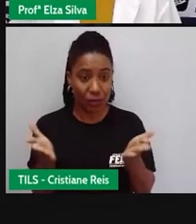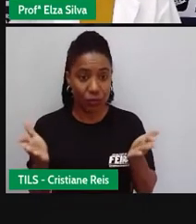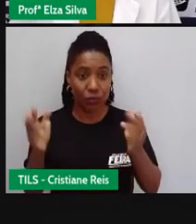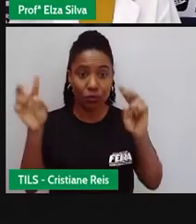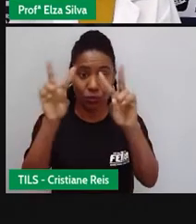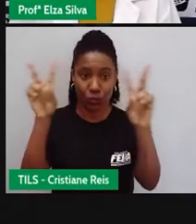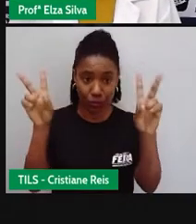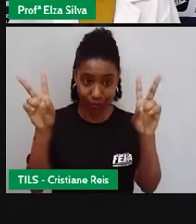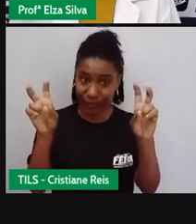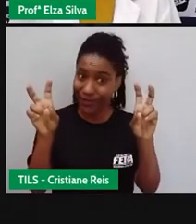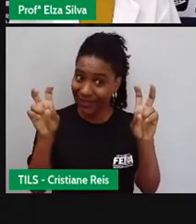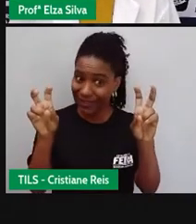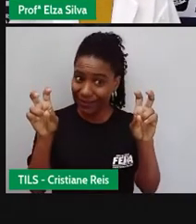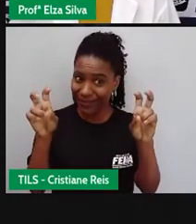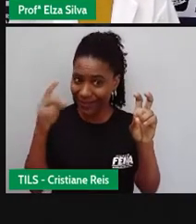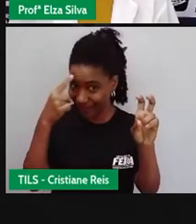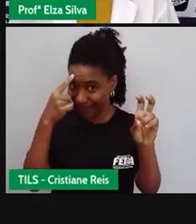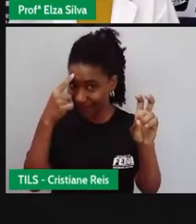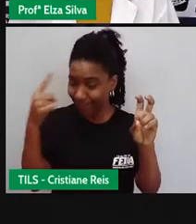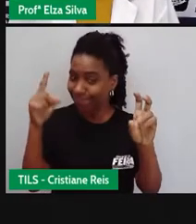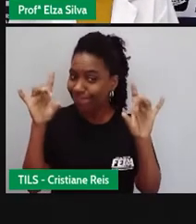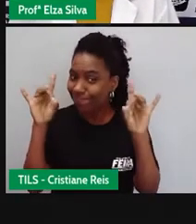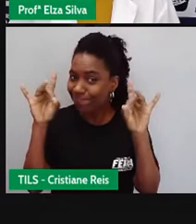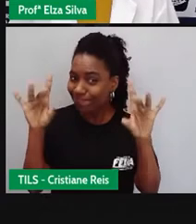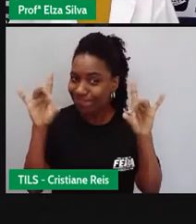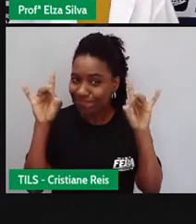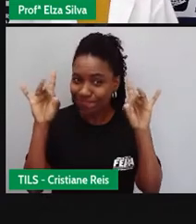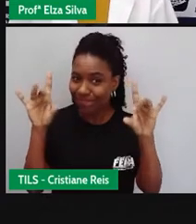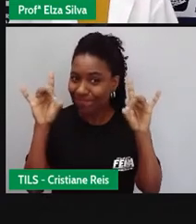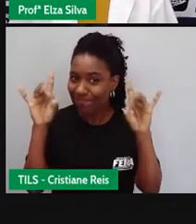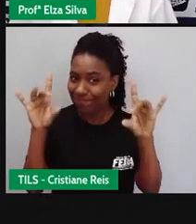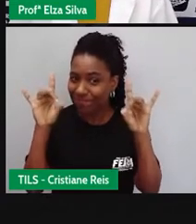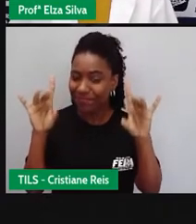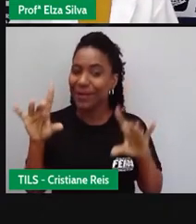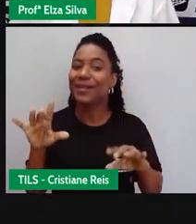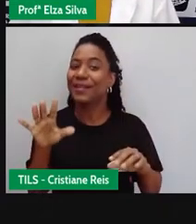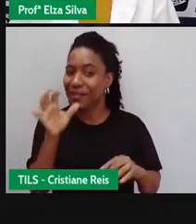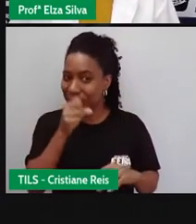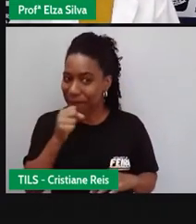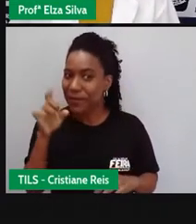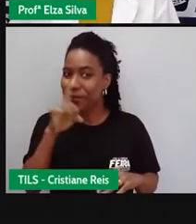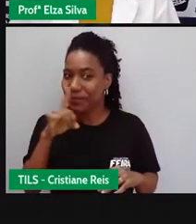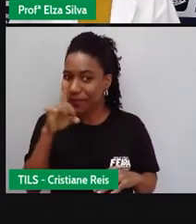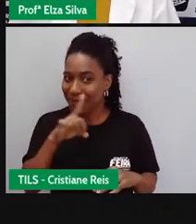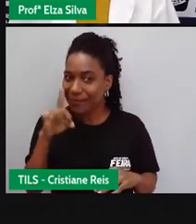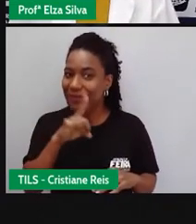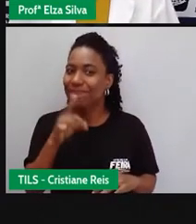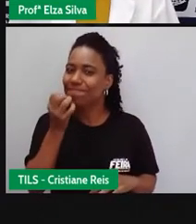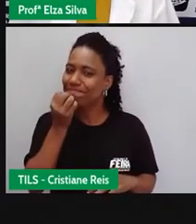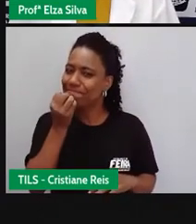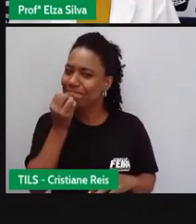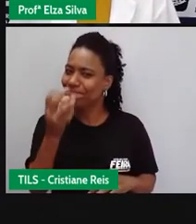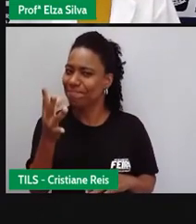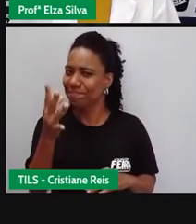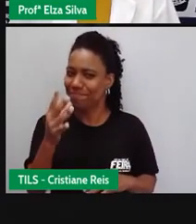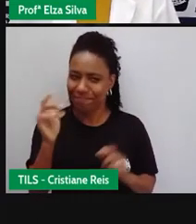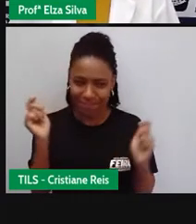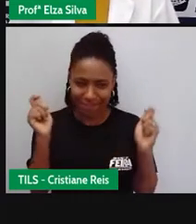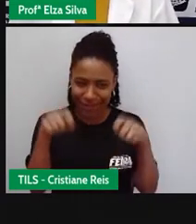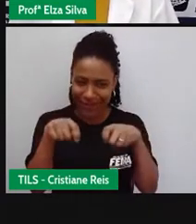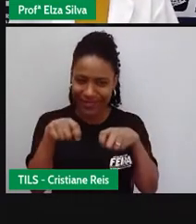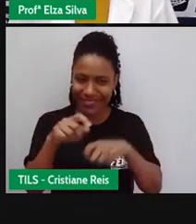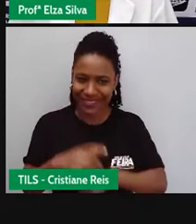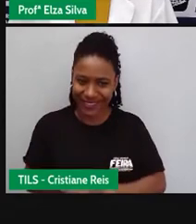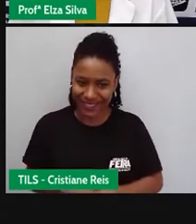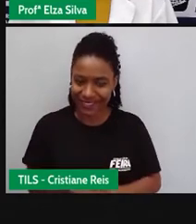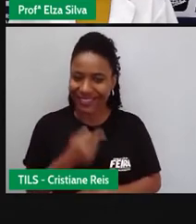hoje, como eu já disse antes, é um grande programa para o final de semana. Moves, series and books